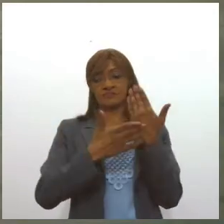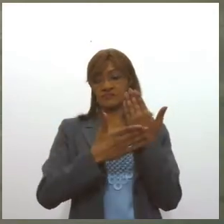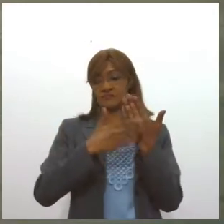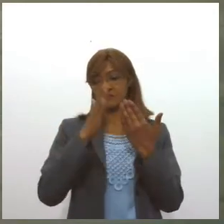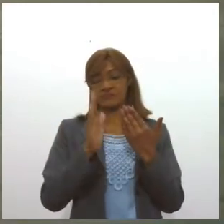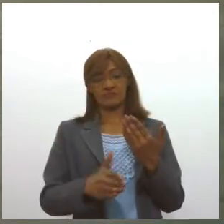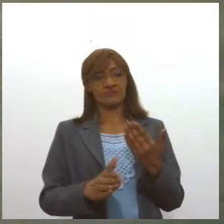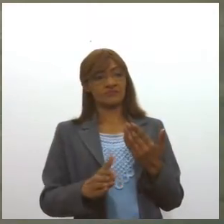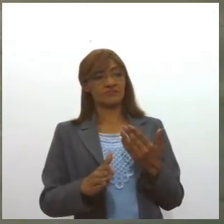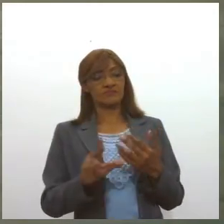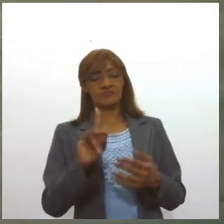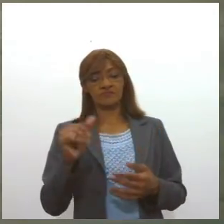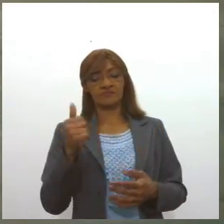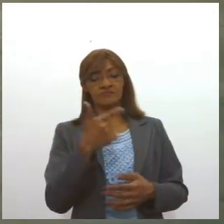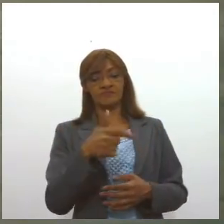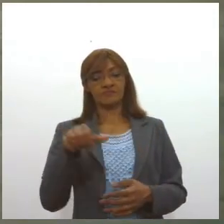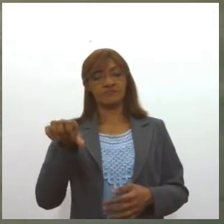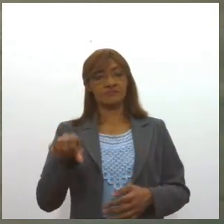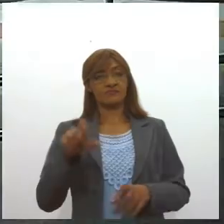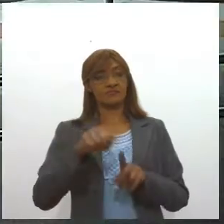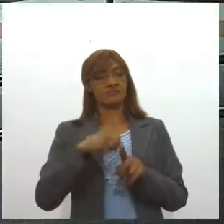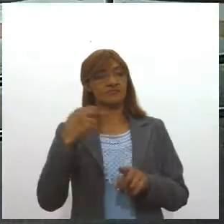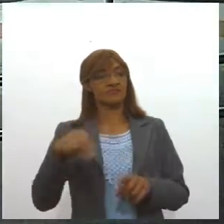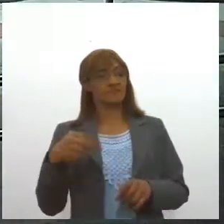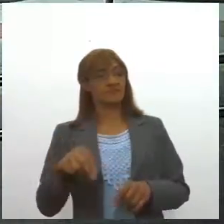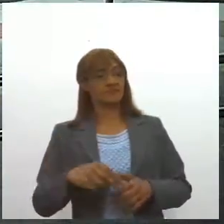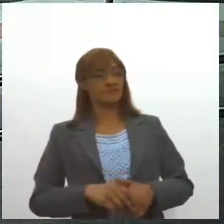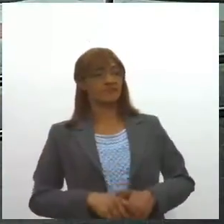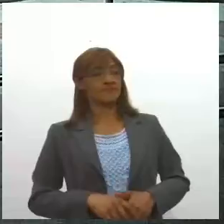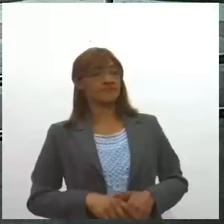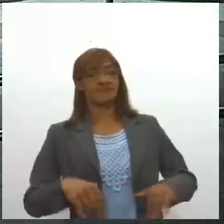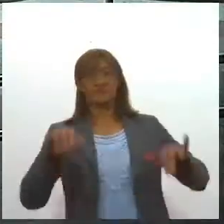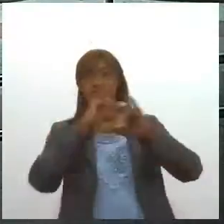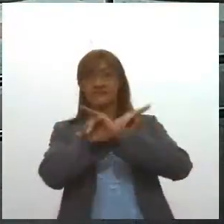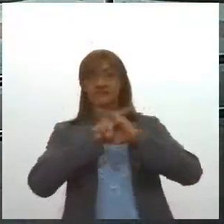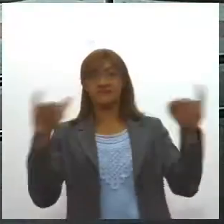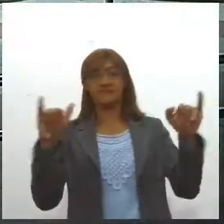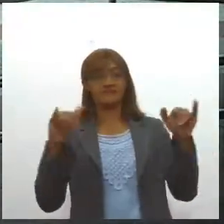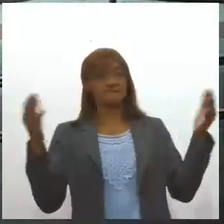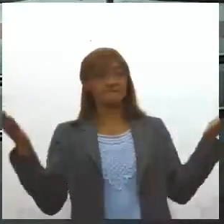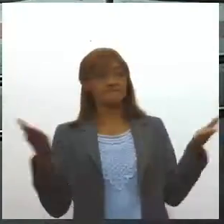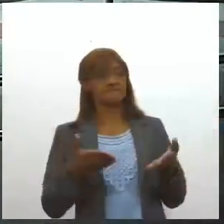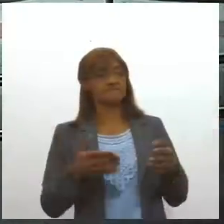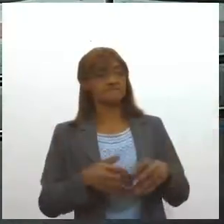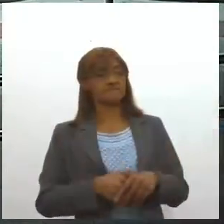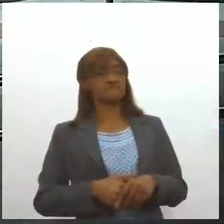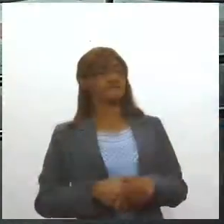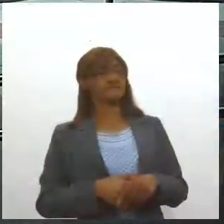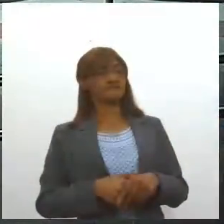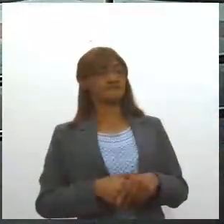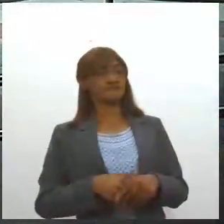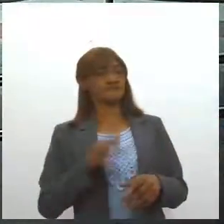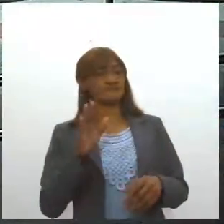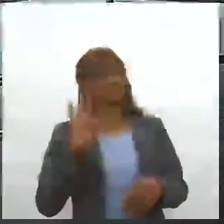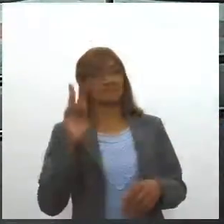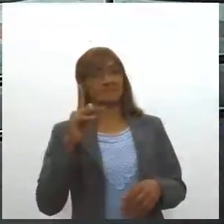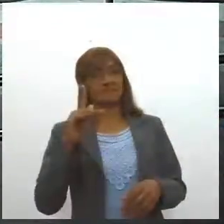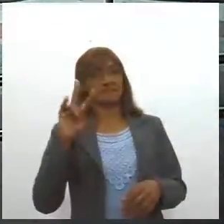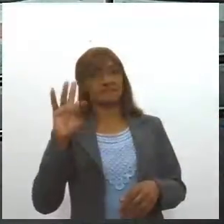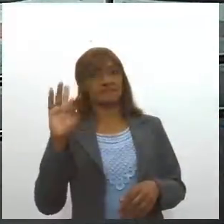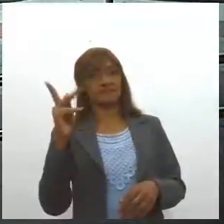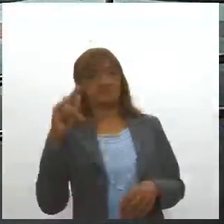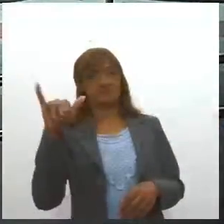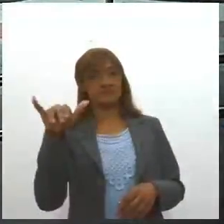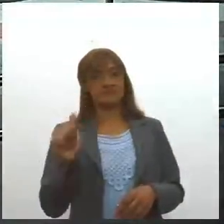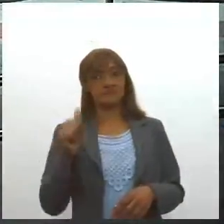dia 29 de novembro, Valquíria. Então, tá aí a informação para fechar hoje esse bloco aqui com a Tayhara Silva. Tayhara, então, até amanhã com